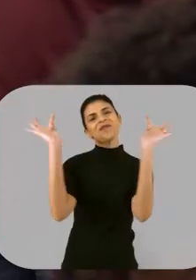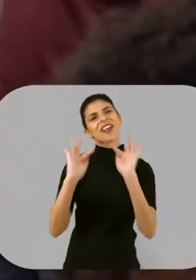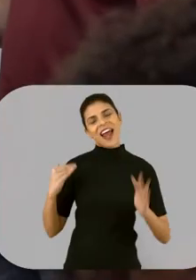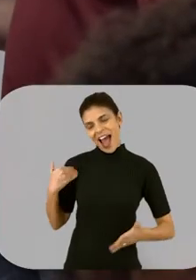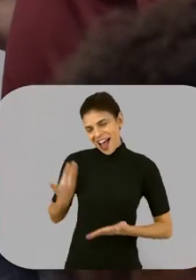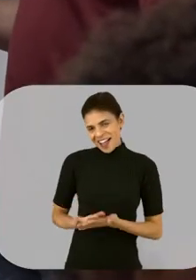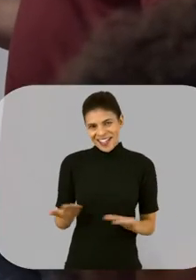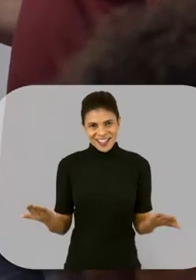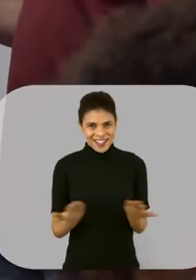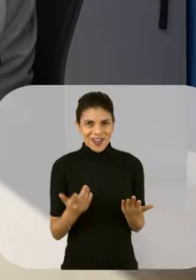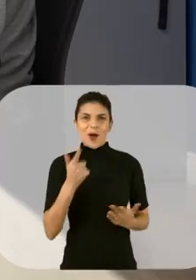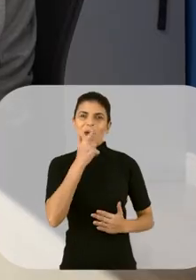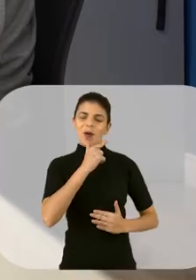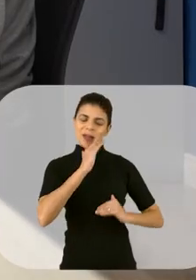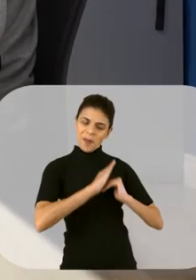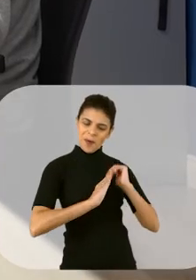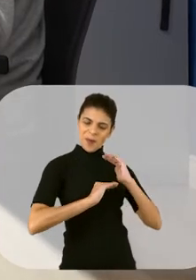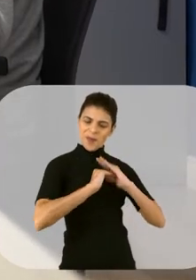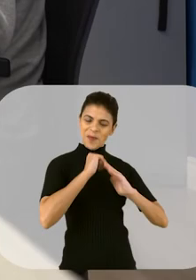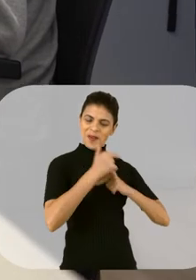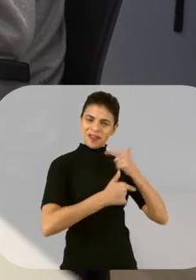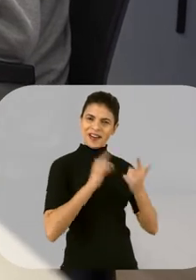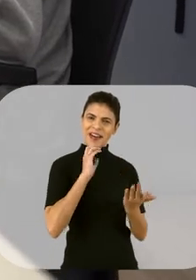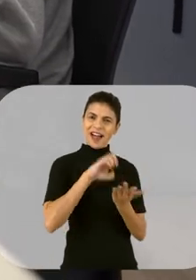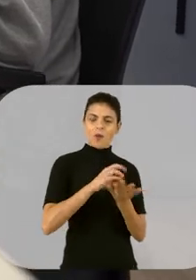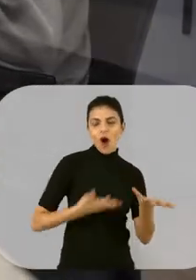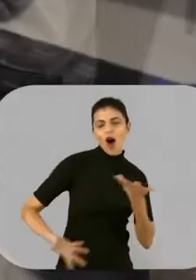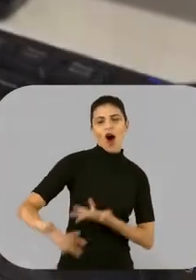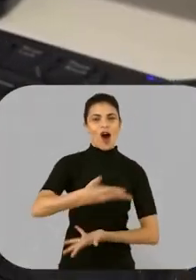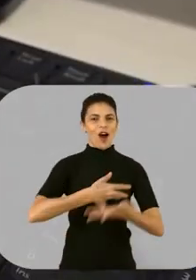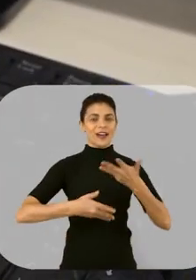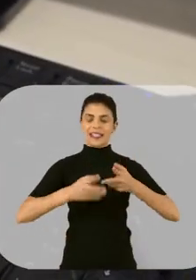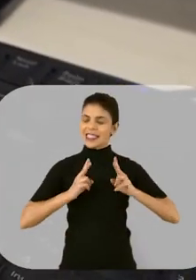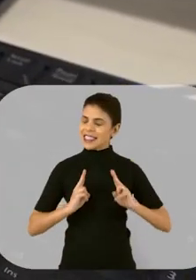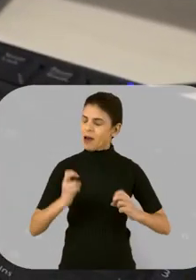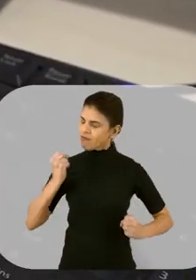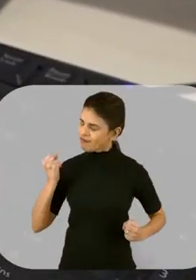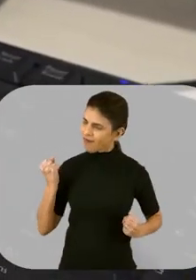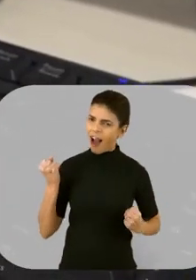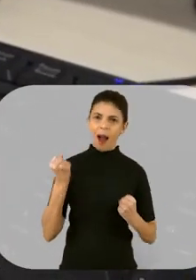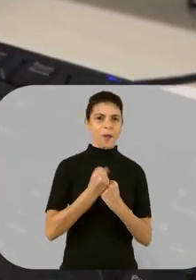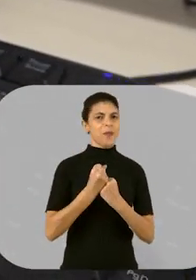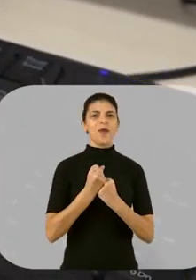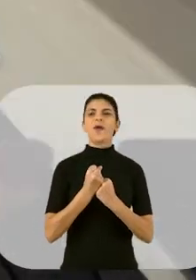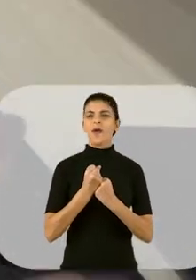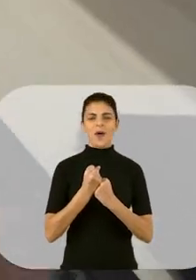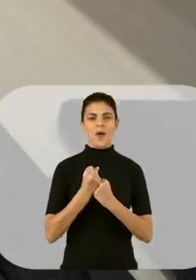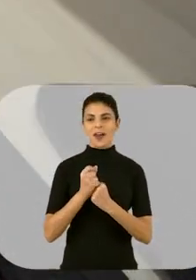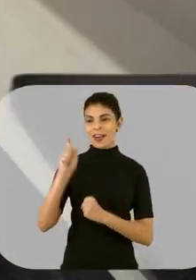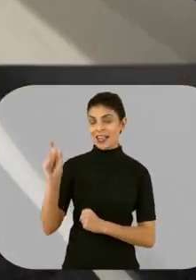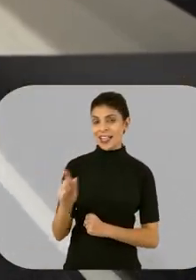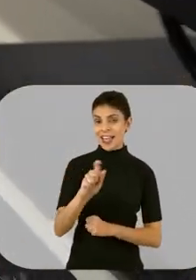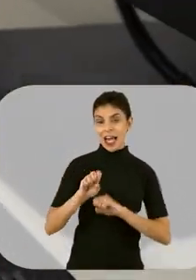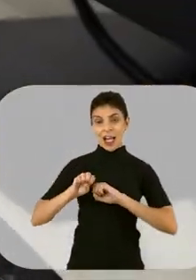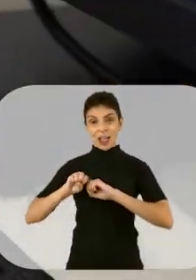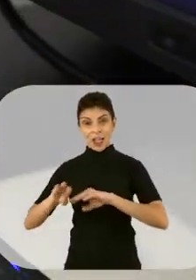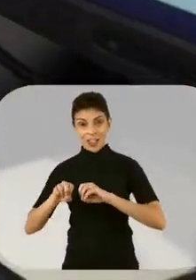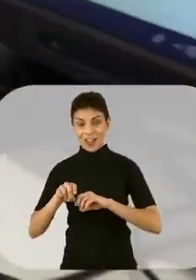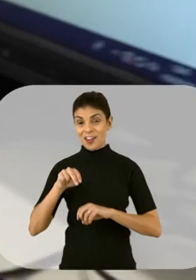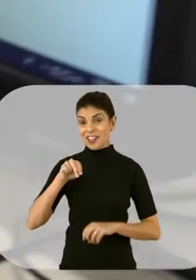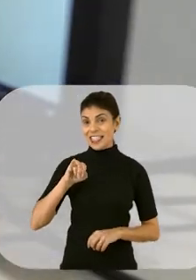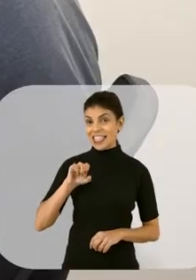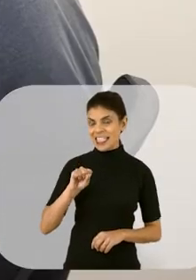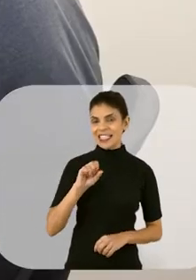feliz de chegar até aqui, construindo o campus de forma coletiva, sempre com o apoio dos vices de educação,